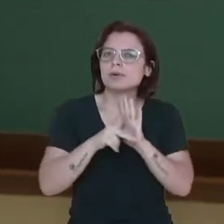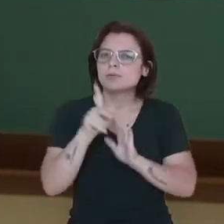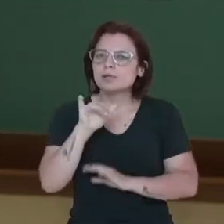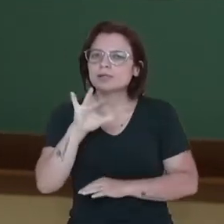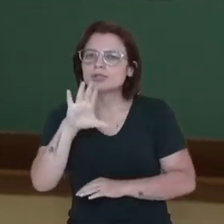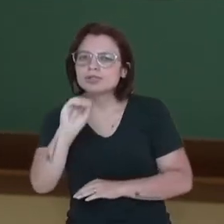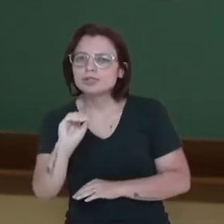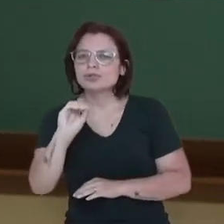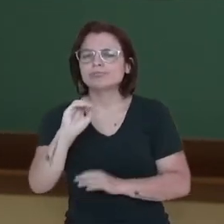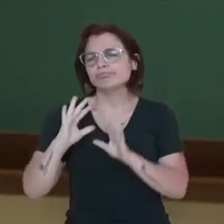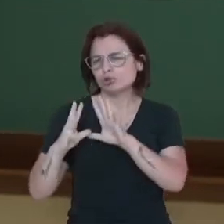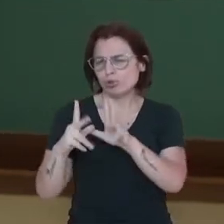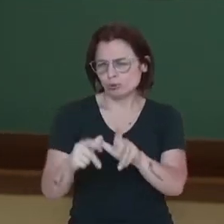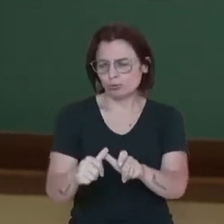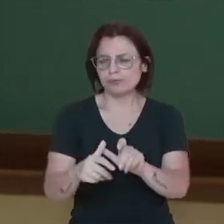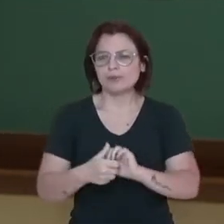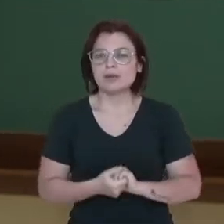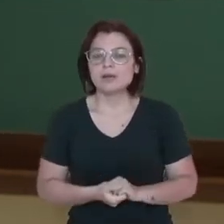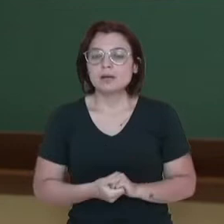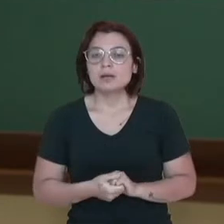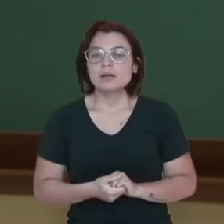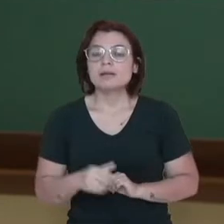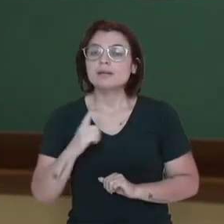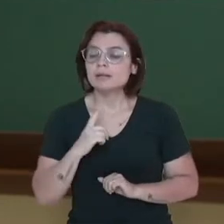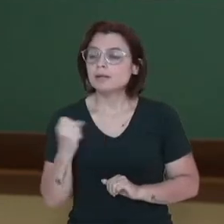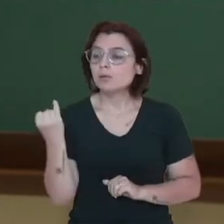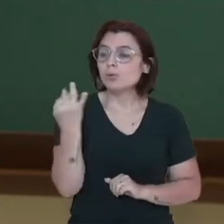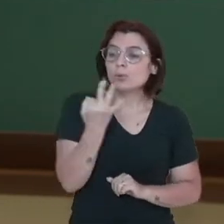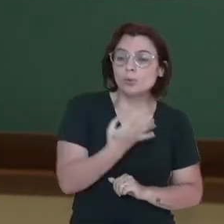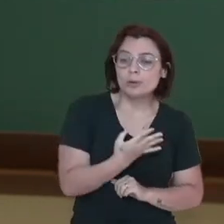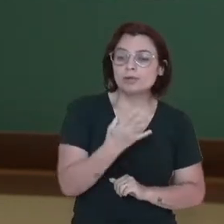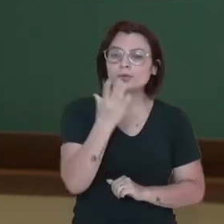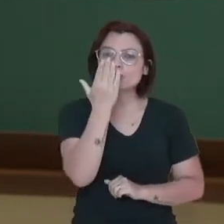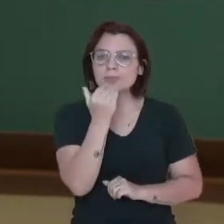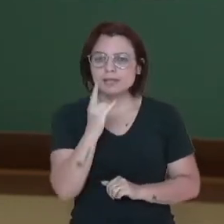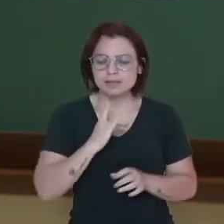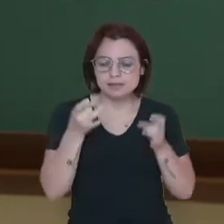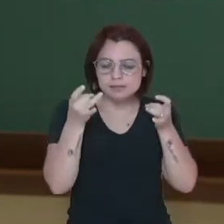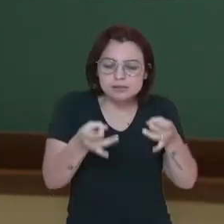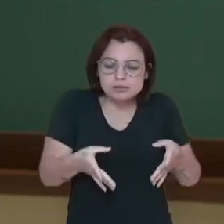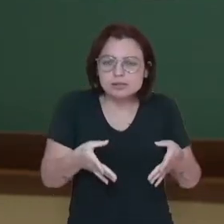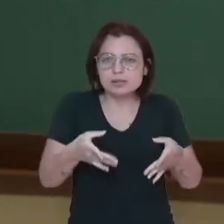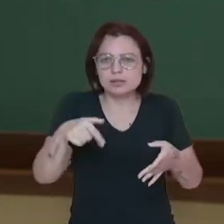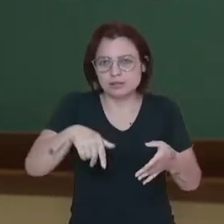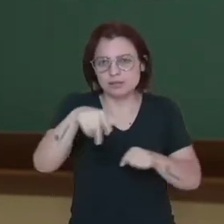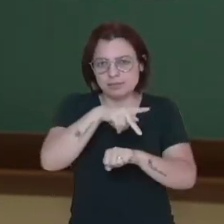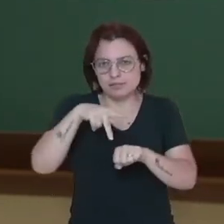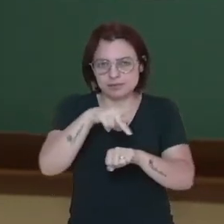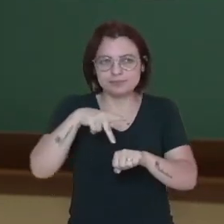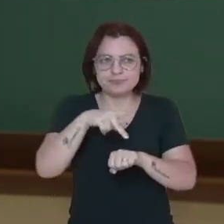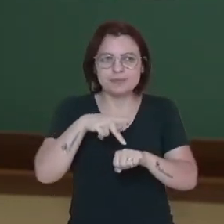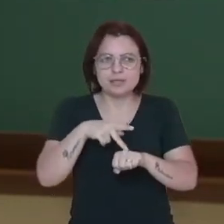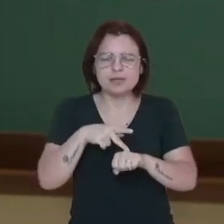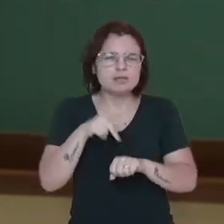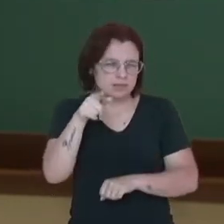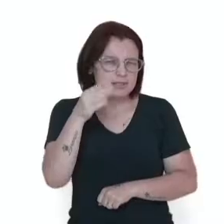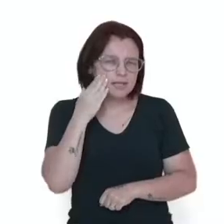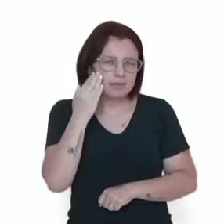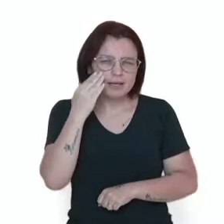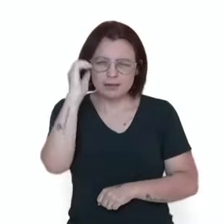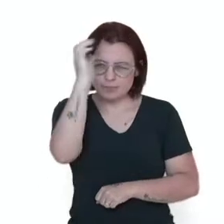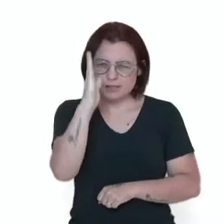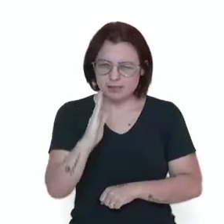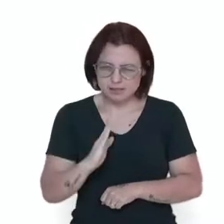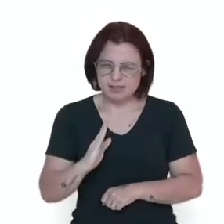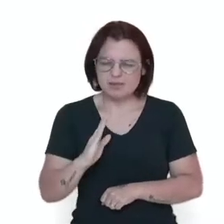país como um todo e quanto de alimento é desperdiçado no país. Você sabia que o Brasil é o quarto país do mundo que